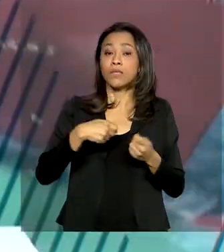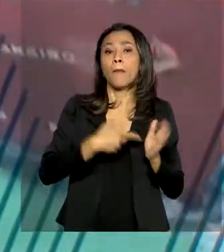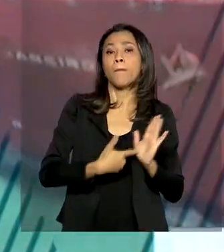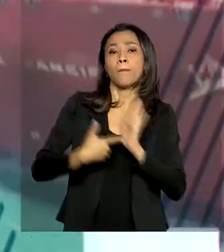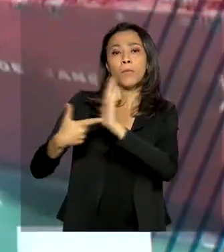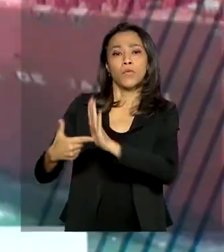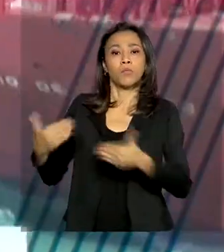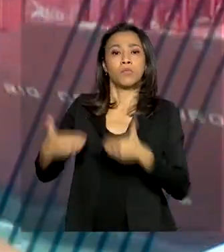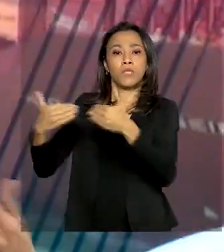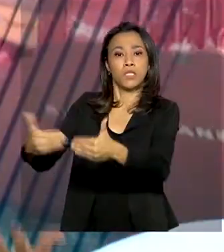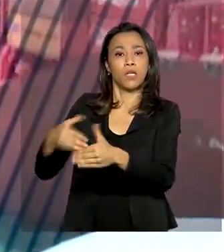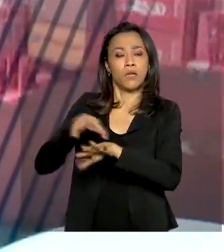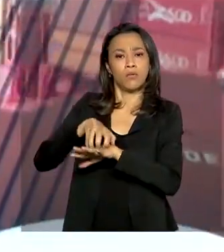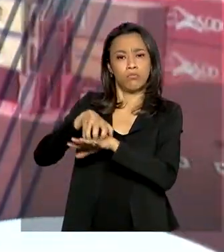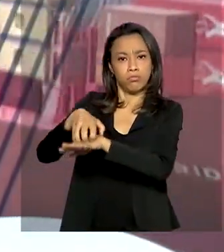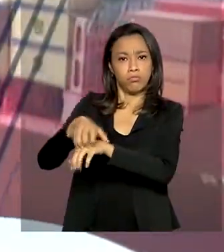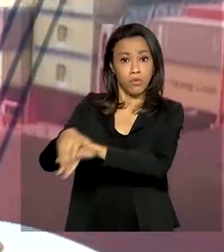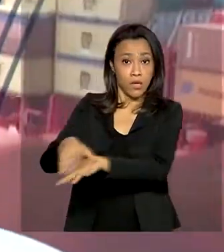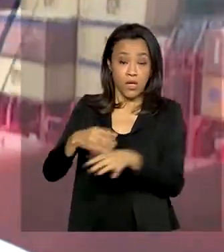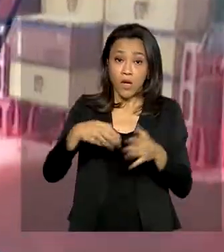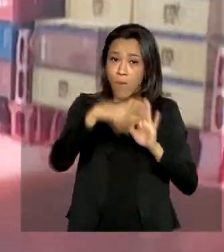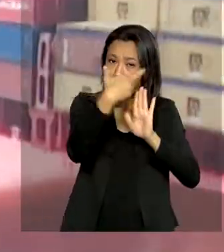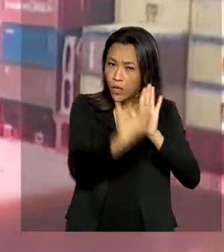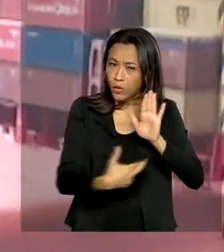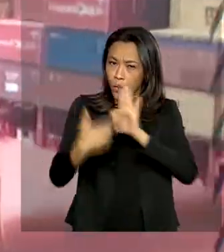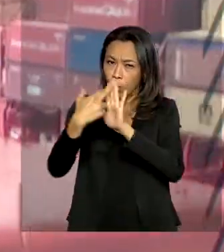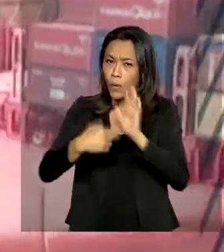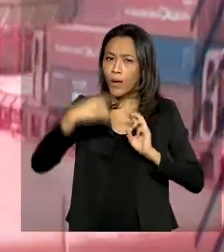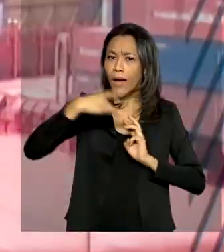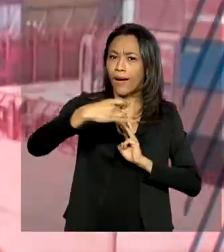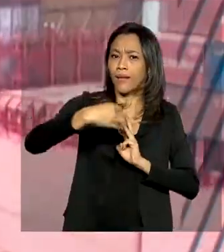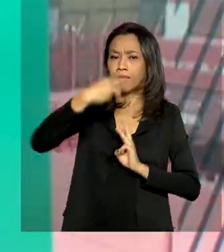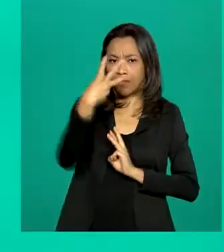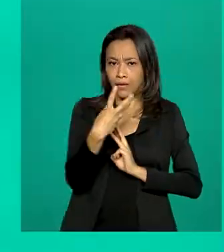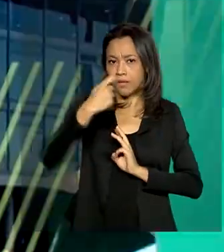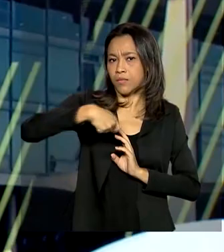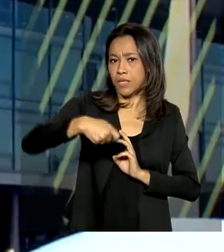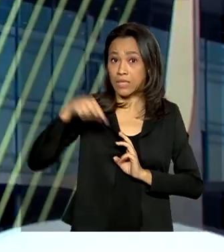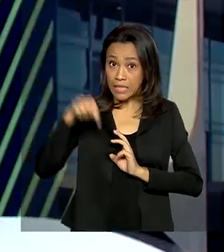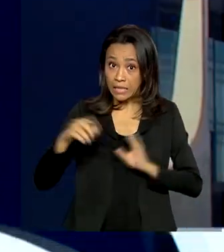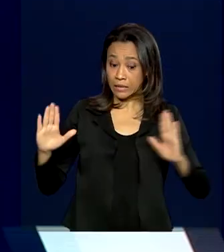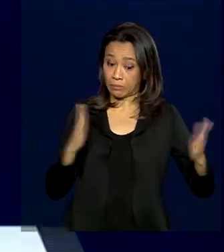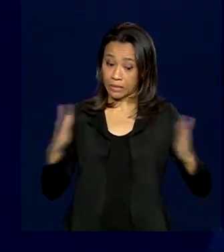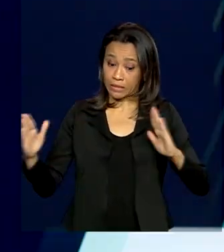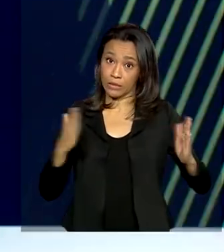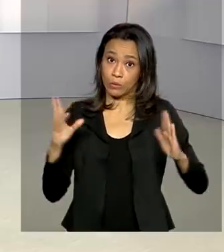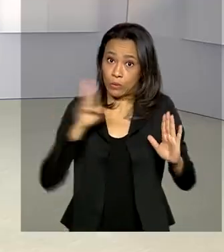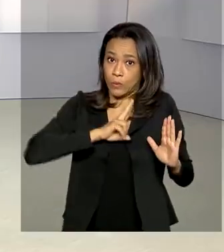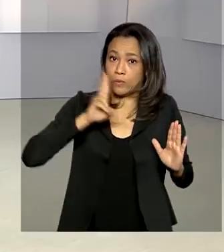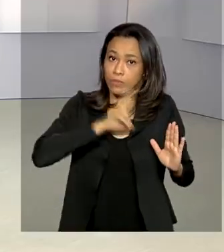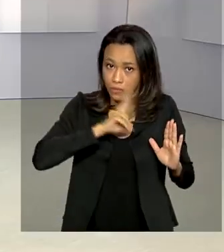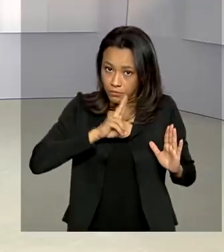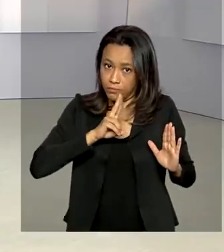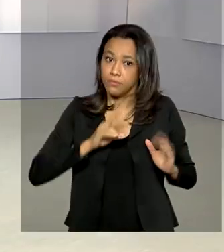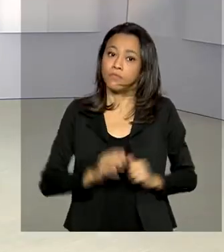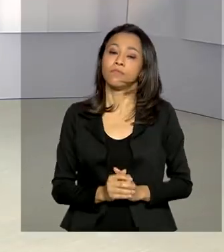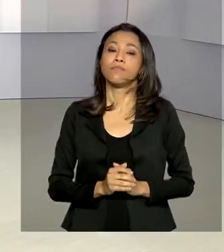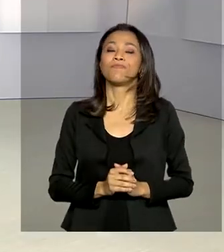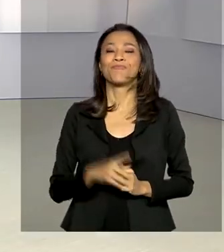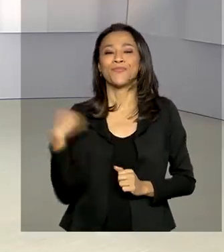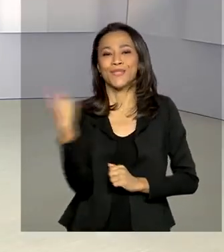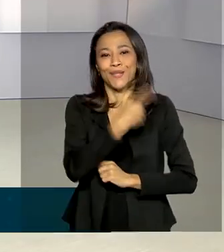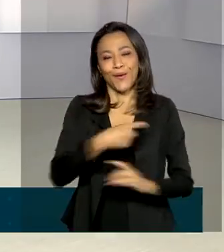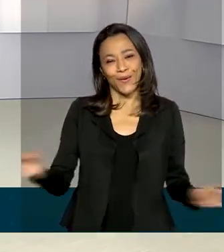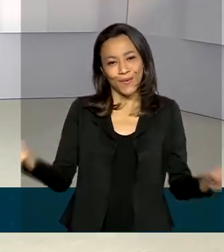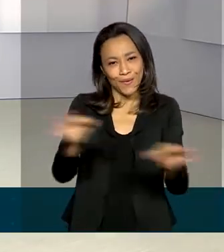relatórios a cada três meses, com todas as ações tomadas durante o período da emergência. A gente